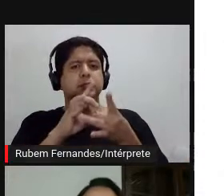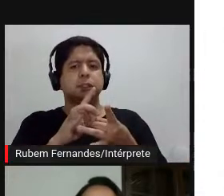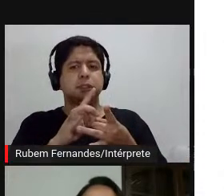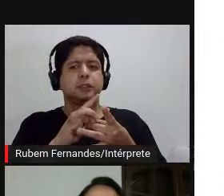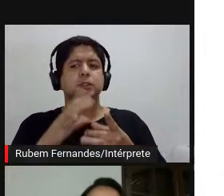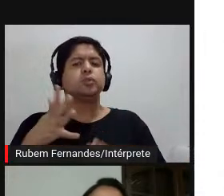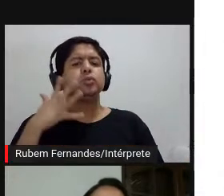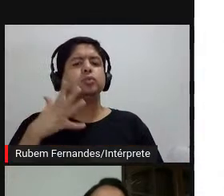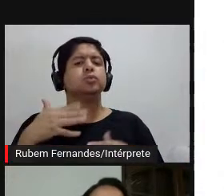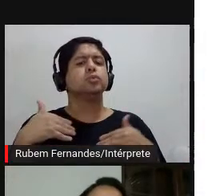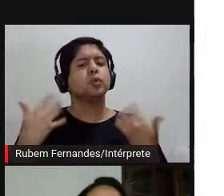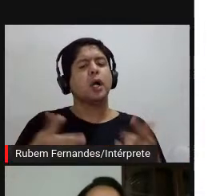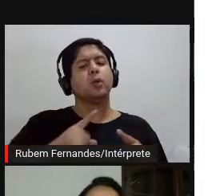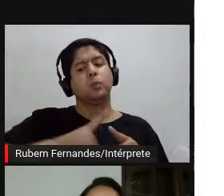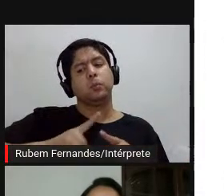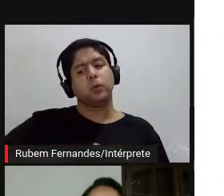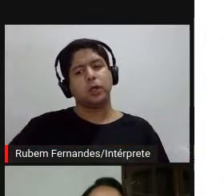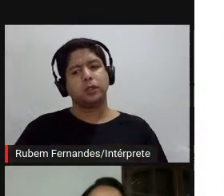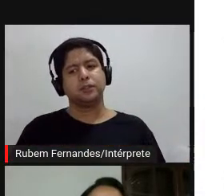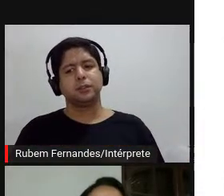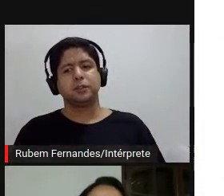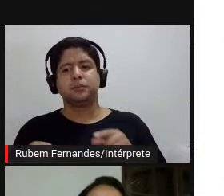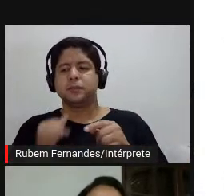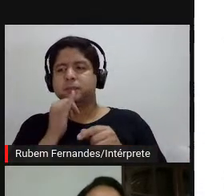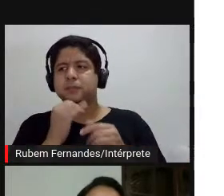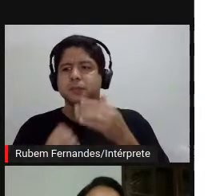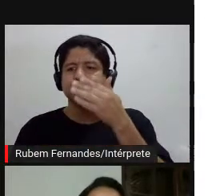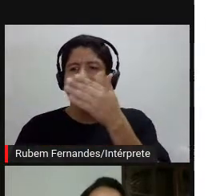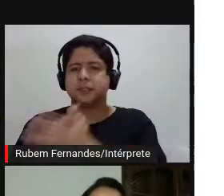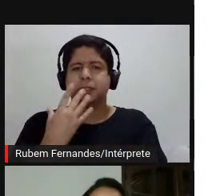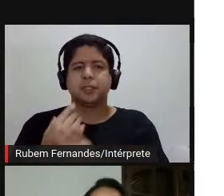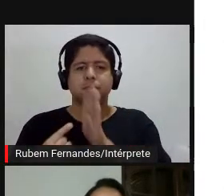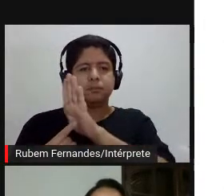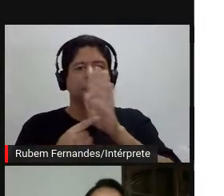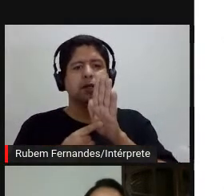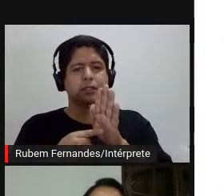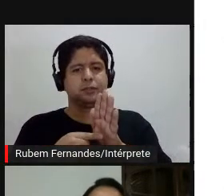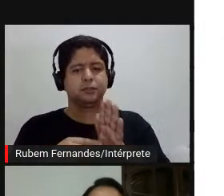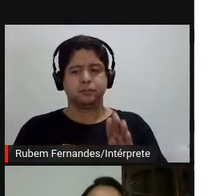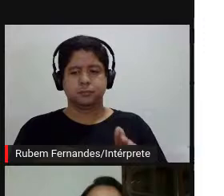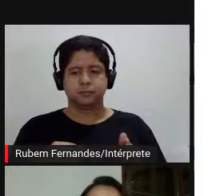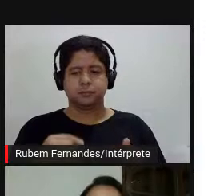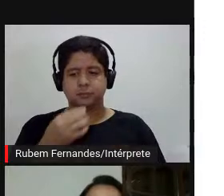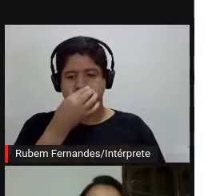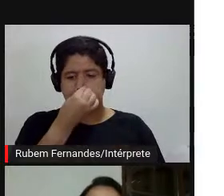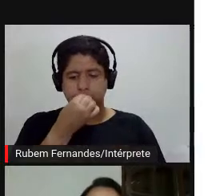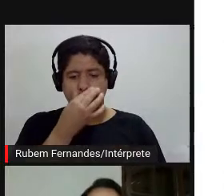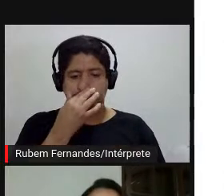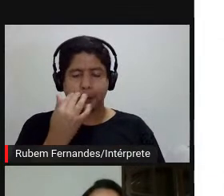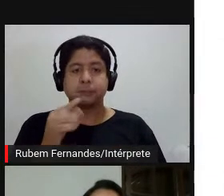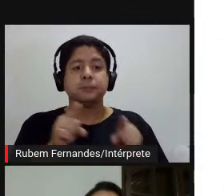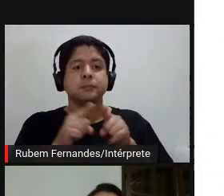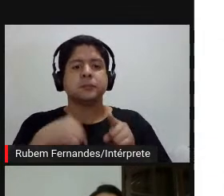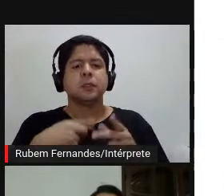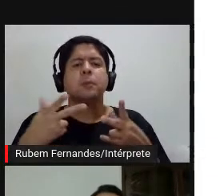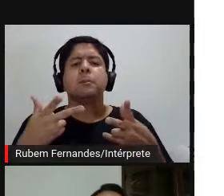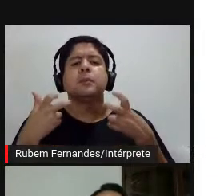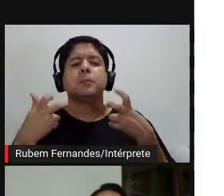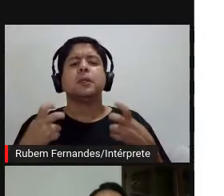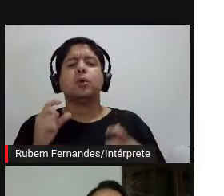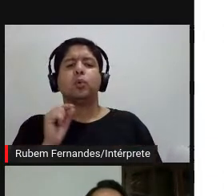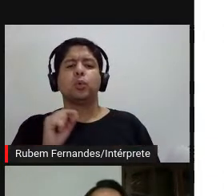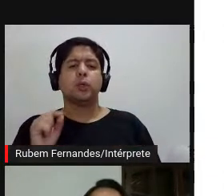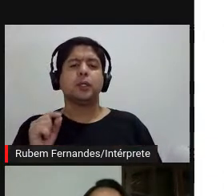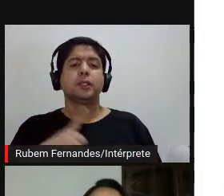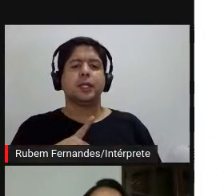discurso foi proibido para se produzir, por exemplo, uma exposição de arte, né, e aí eu percebi que existe sempre